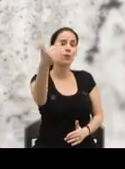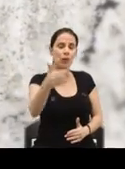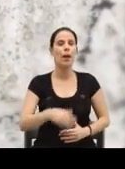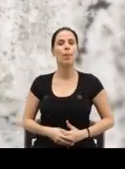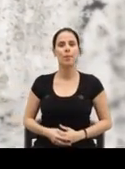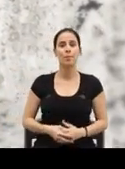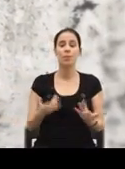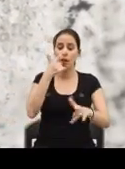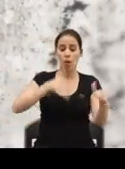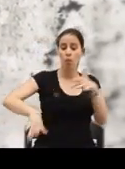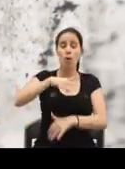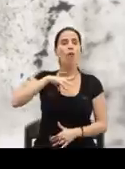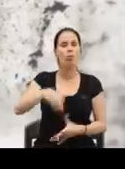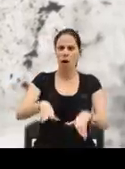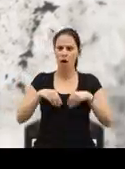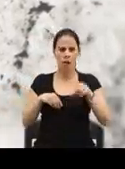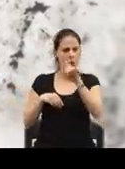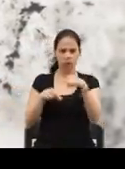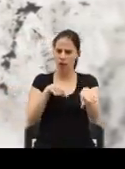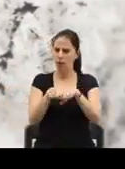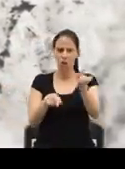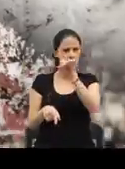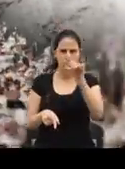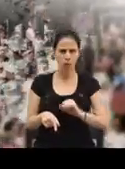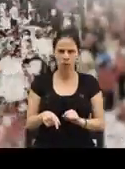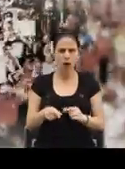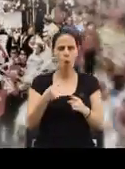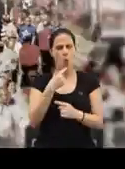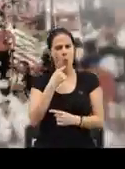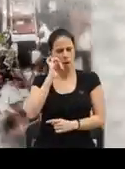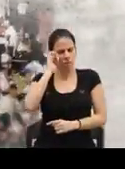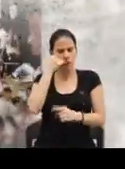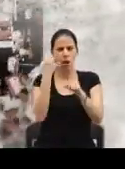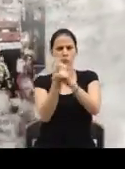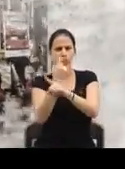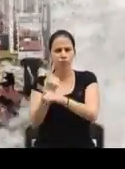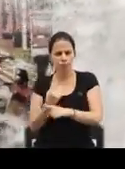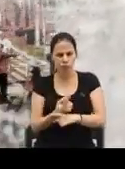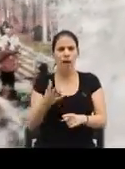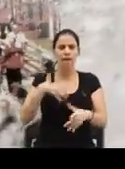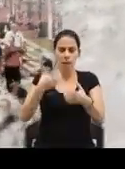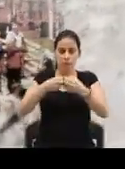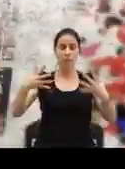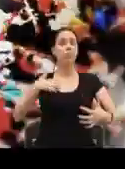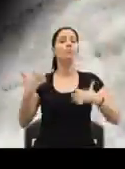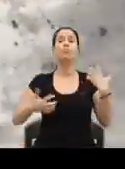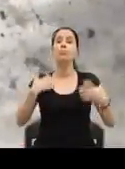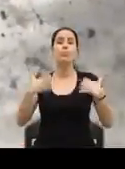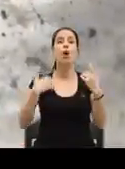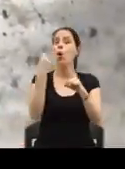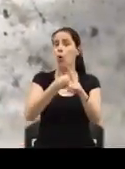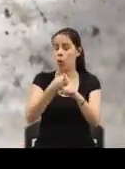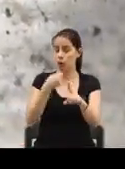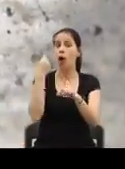O povo português não aceita esta política. Perante tão violenta ofensiva, intensifica-se a indignação e a luta.